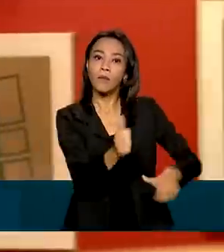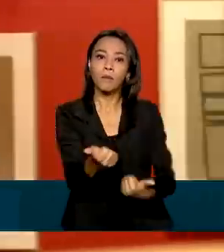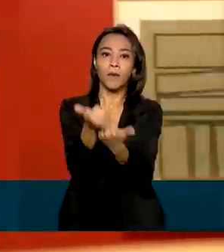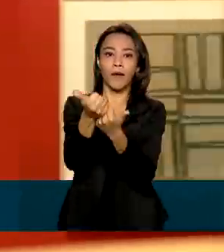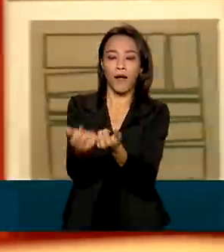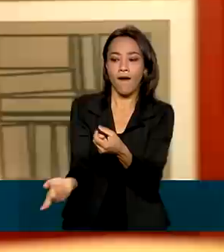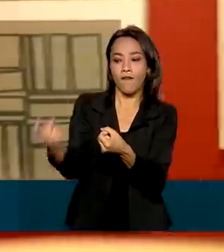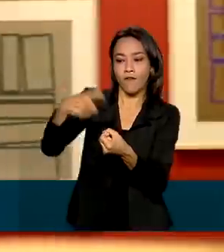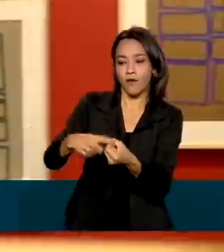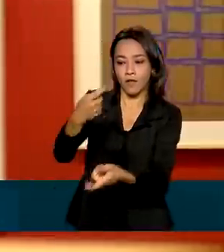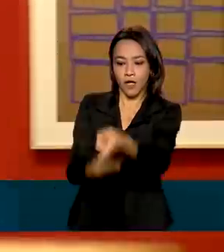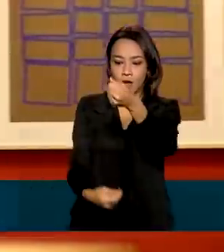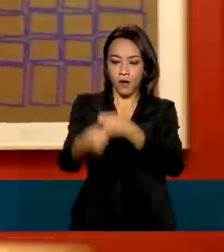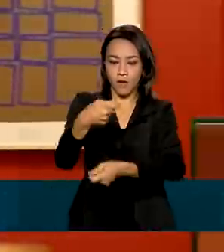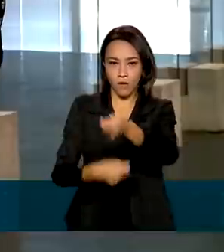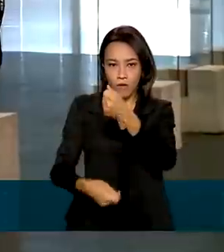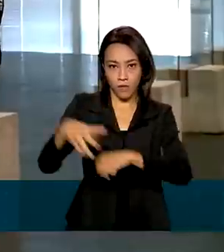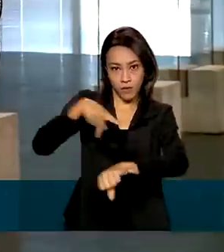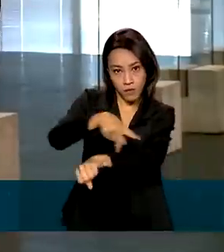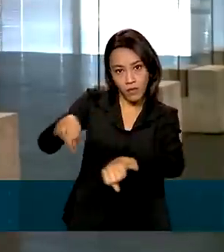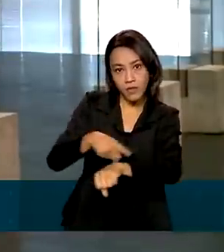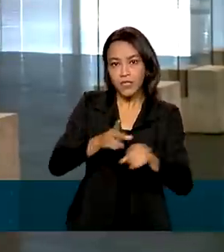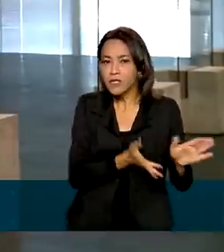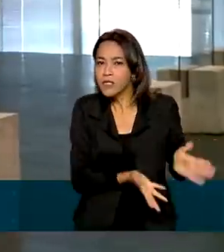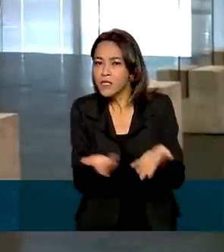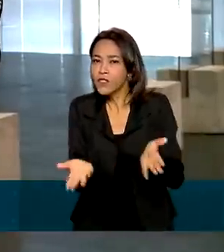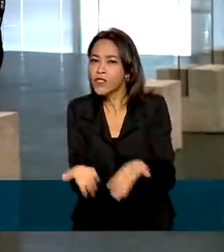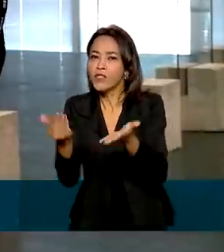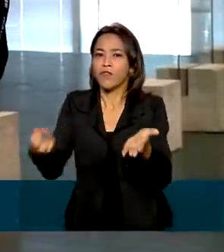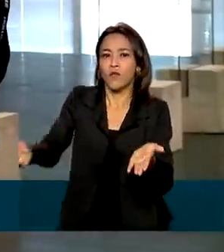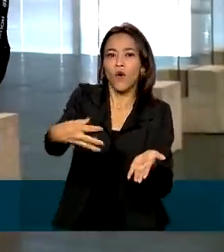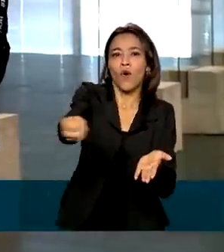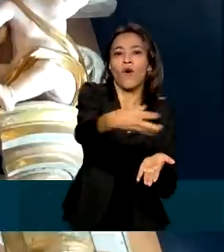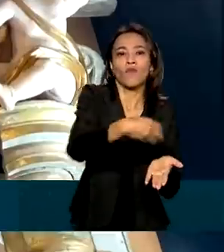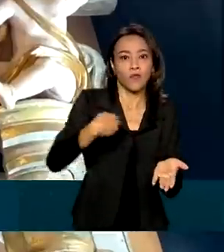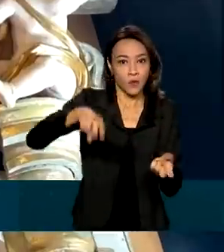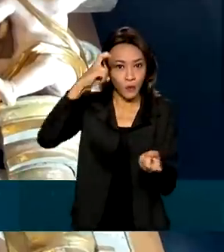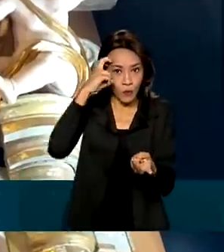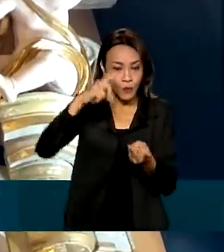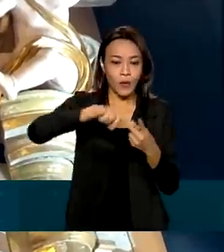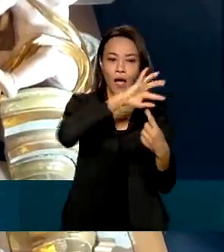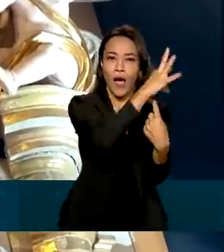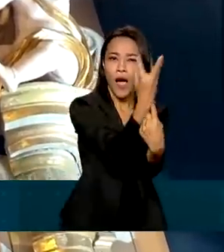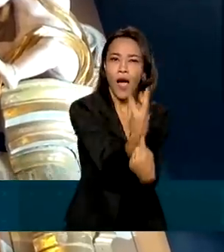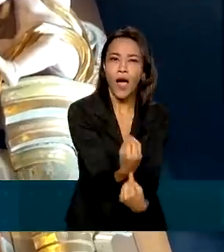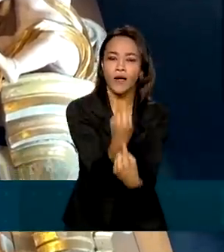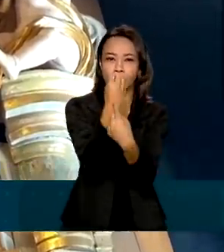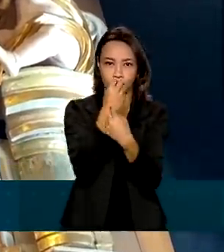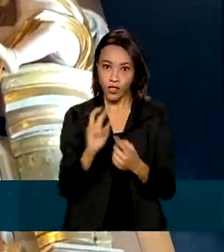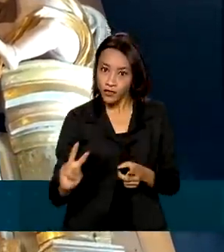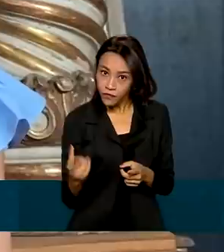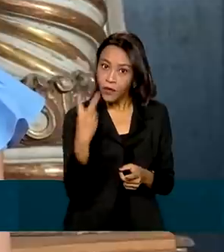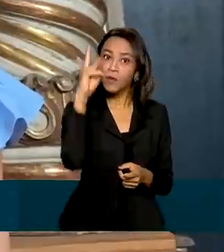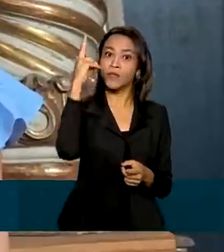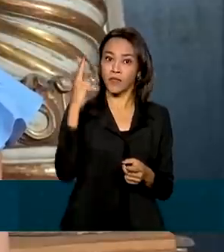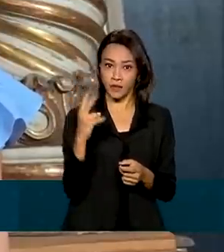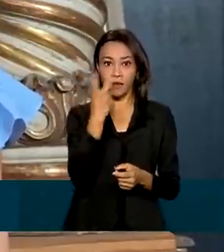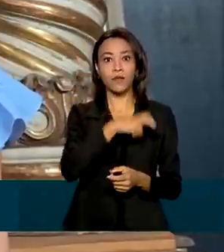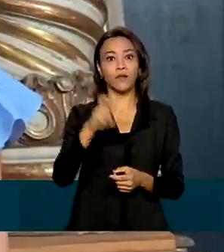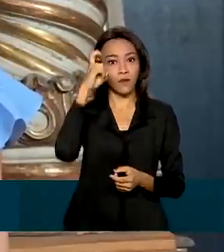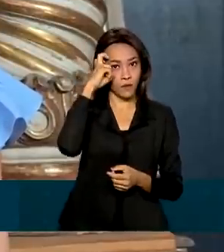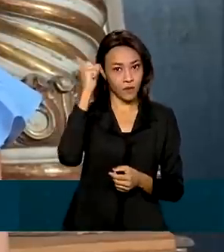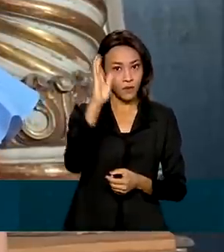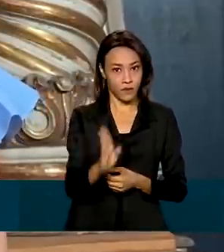país, visa estimular novas produções, incentivar o mundo das artes e valorizar a cultura brasileira. A